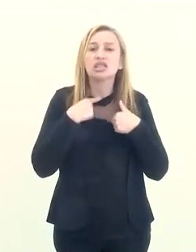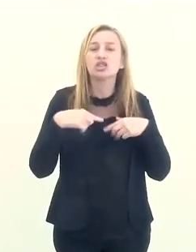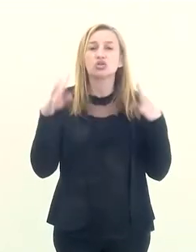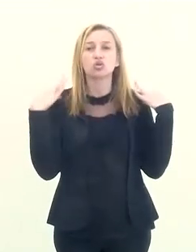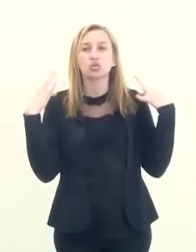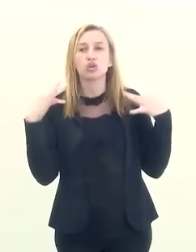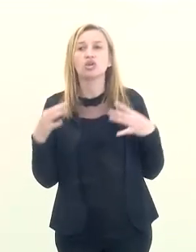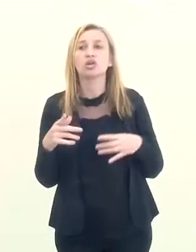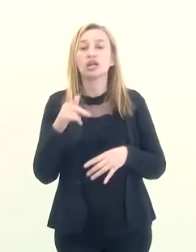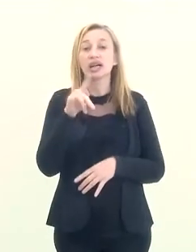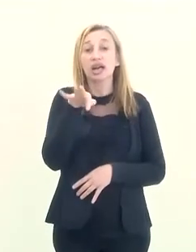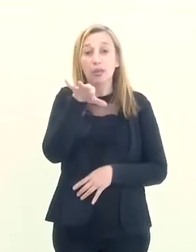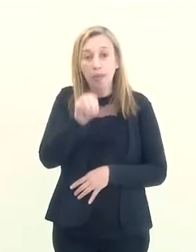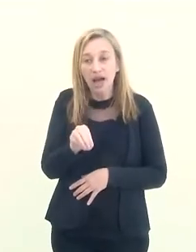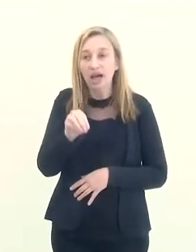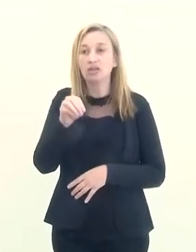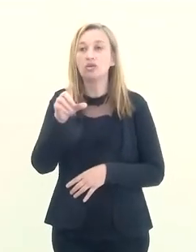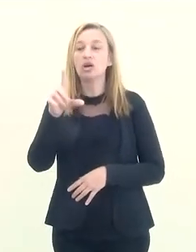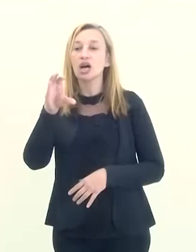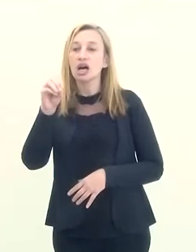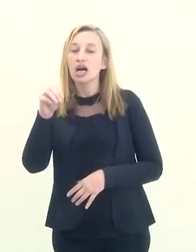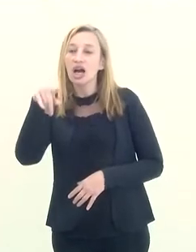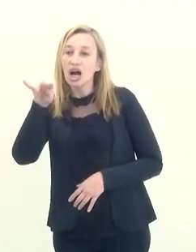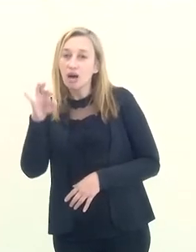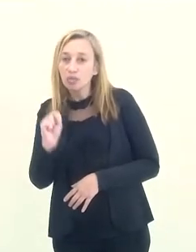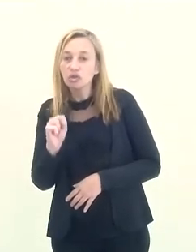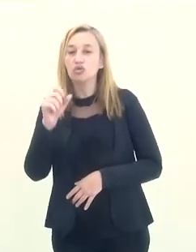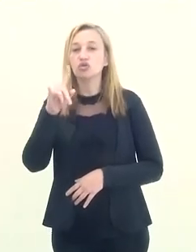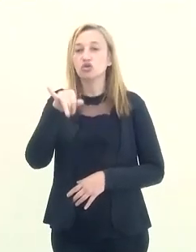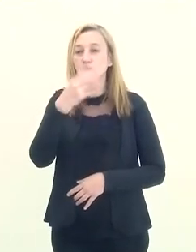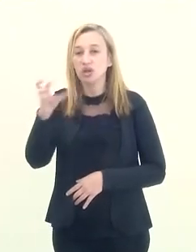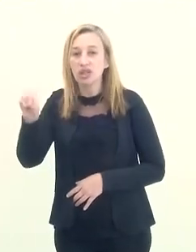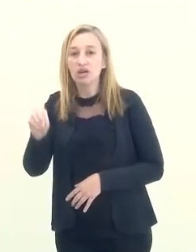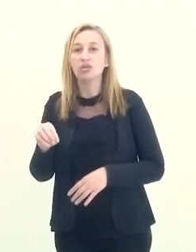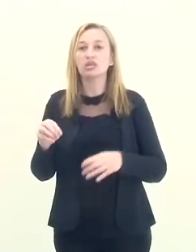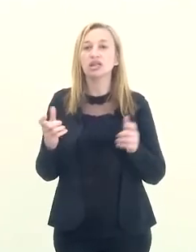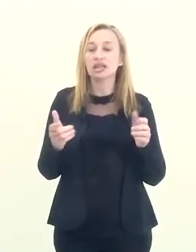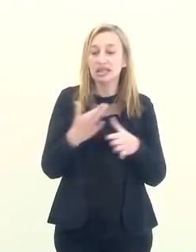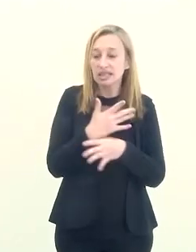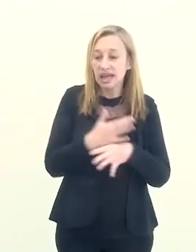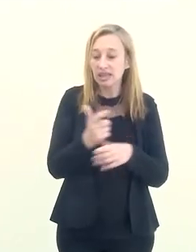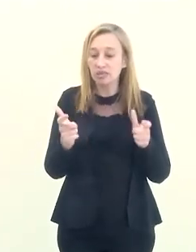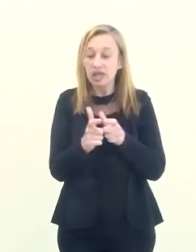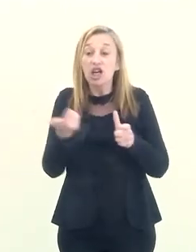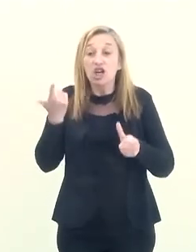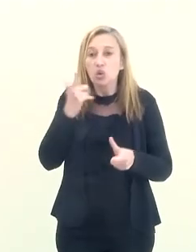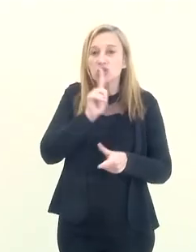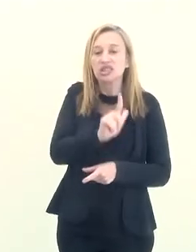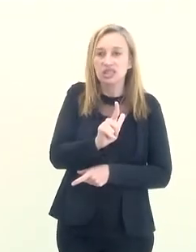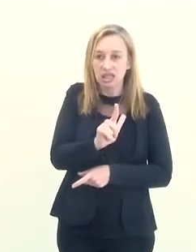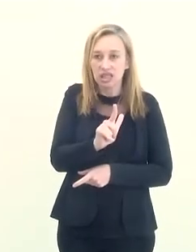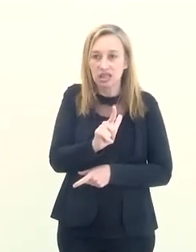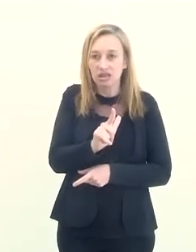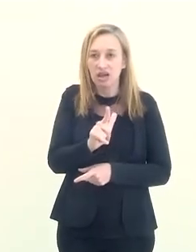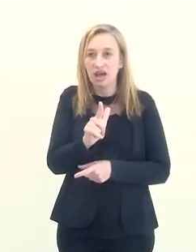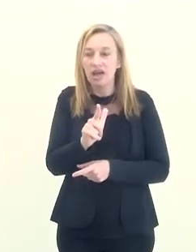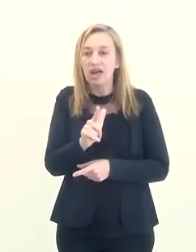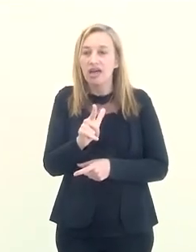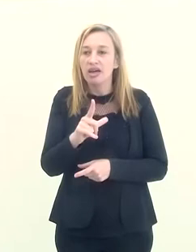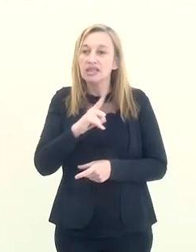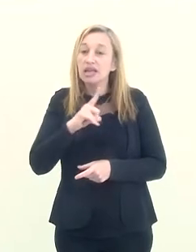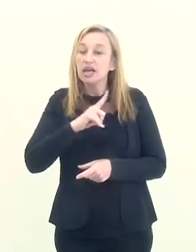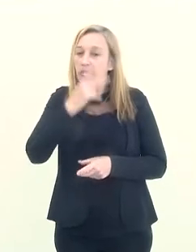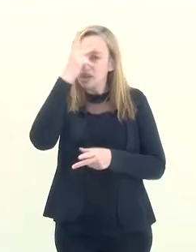turismo, Gramado, Campos do Jordão, essas cidades menores, que conseguiram atrair